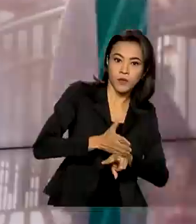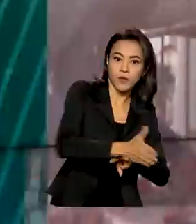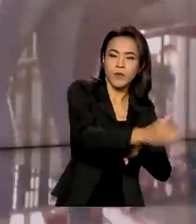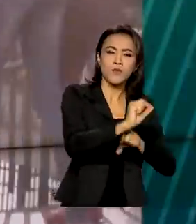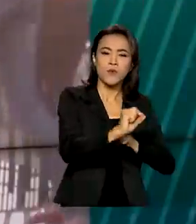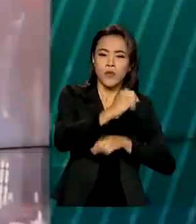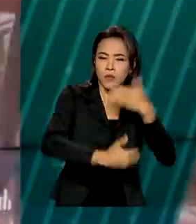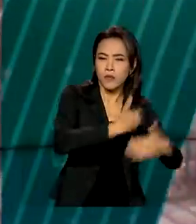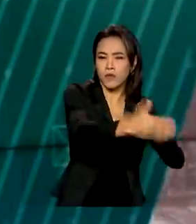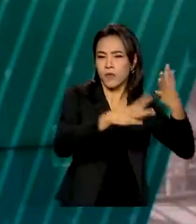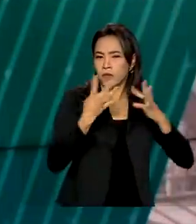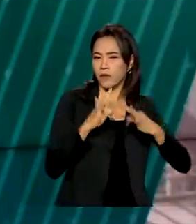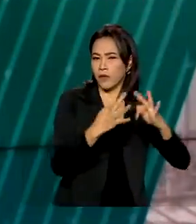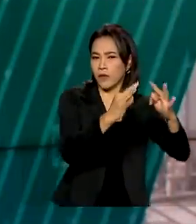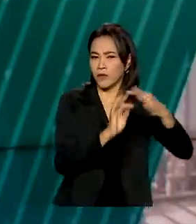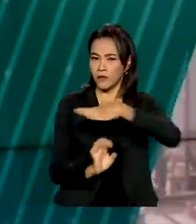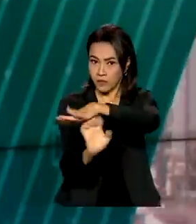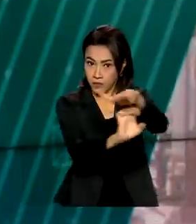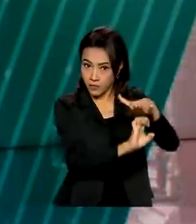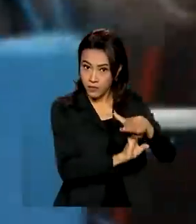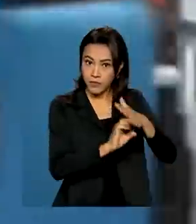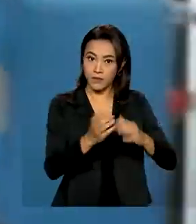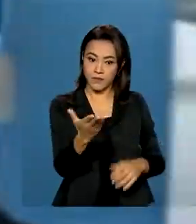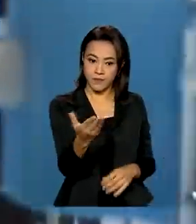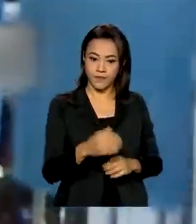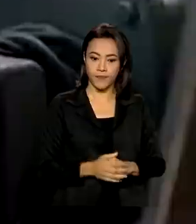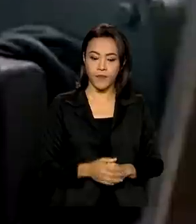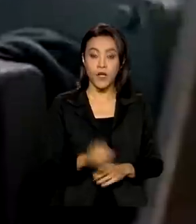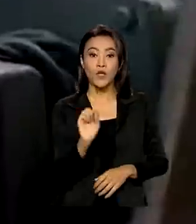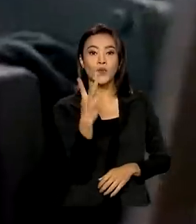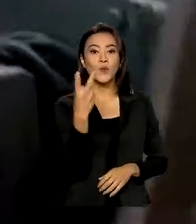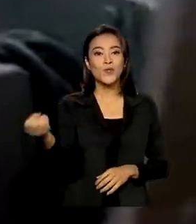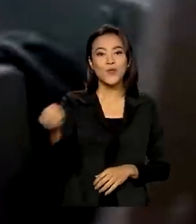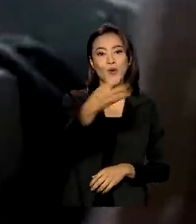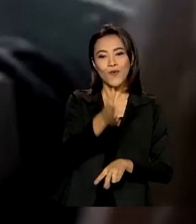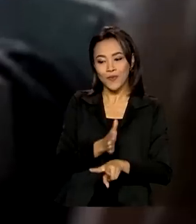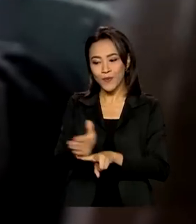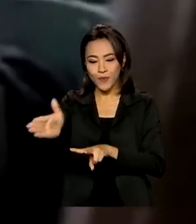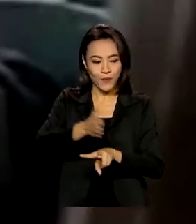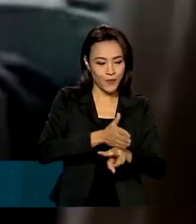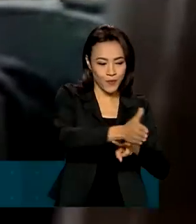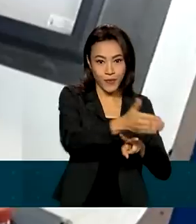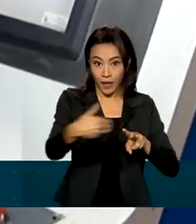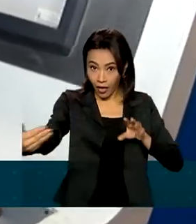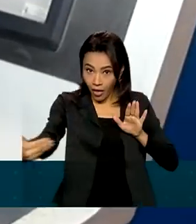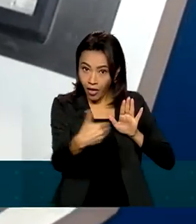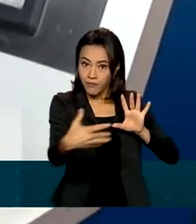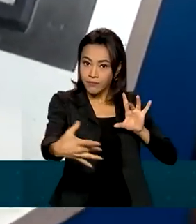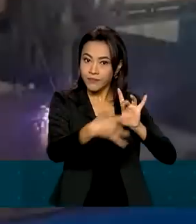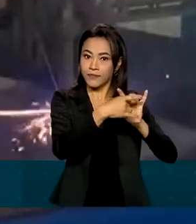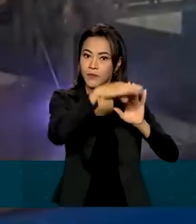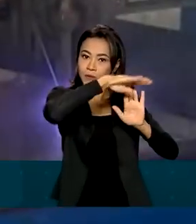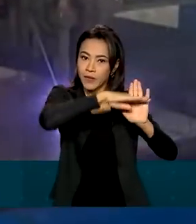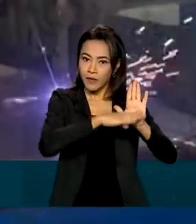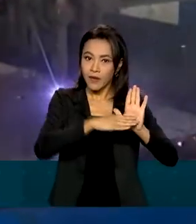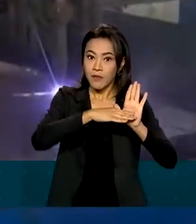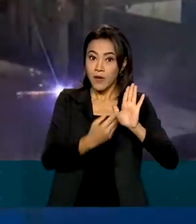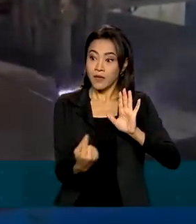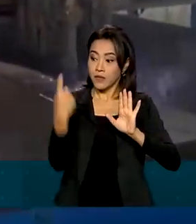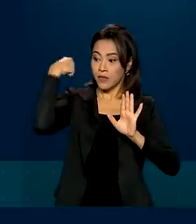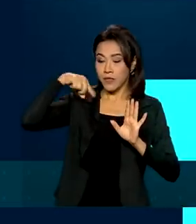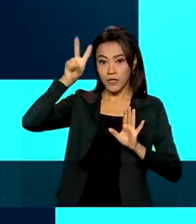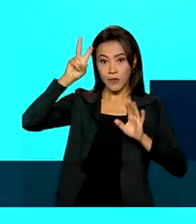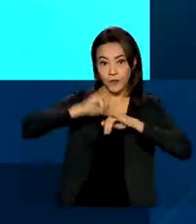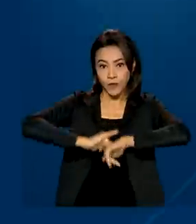desenvolvimento tecnológico das empresas. Duas novas modalidades de atendimento do programa foram lançadas nesta segunda